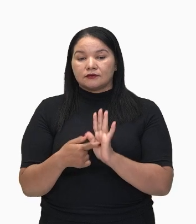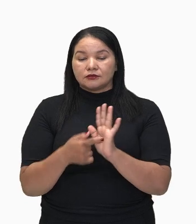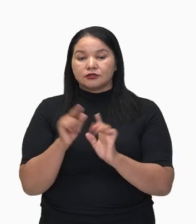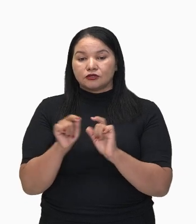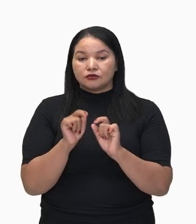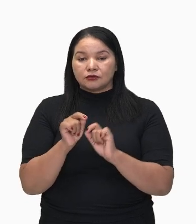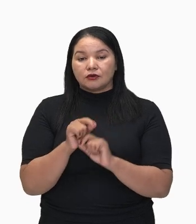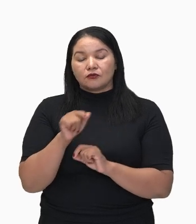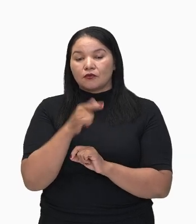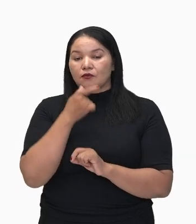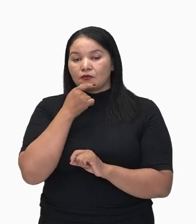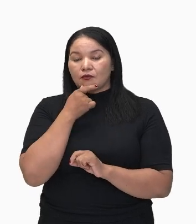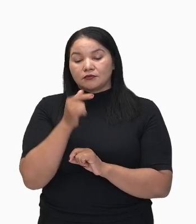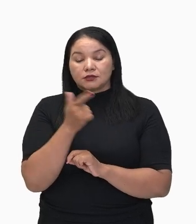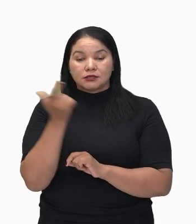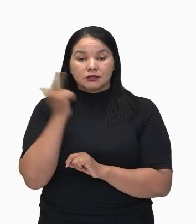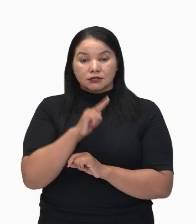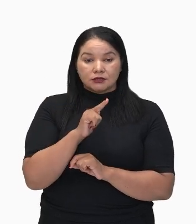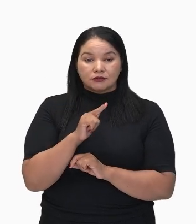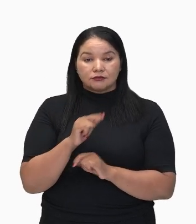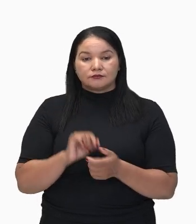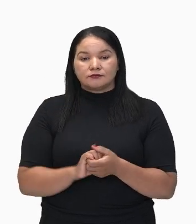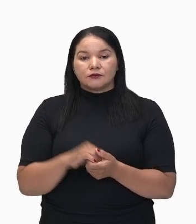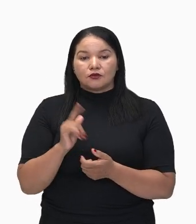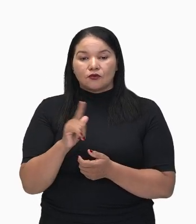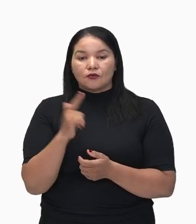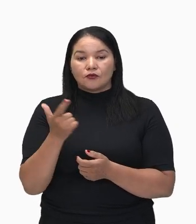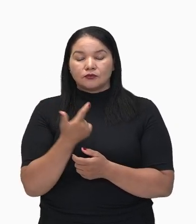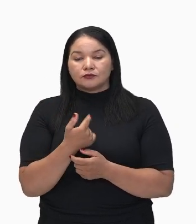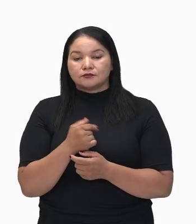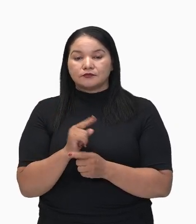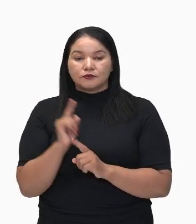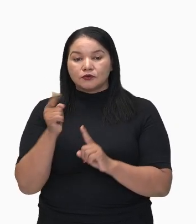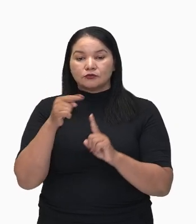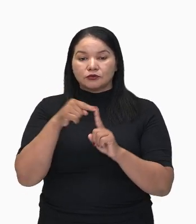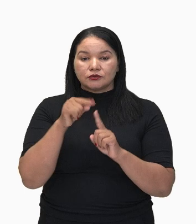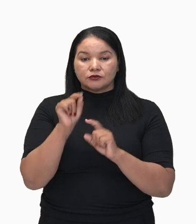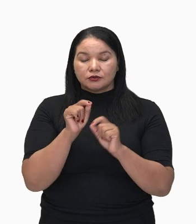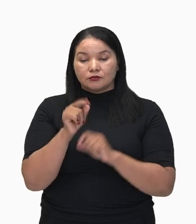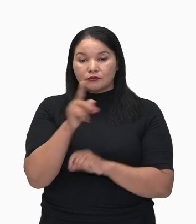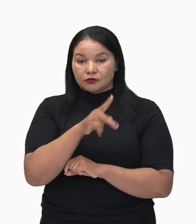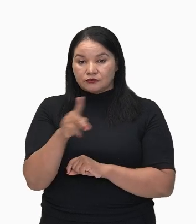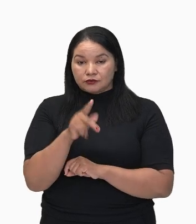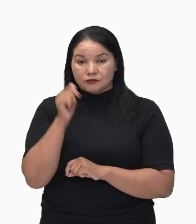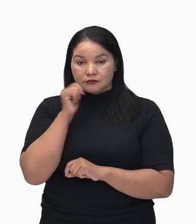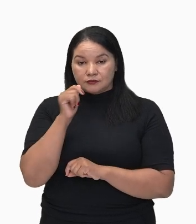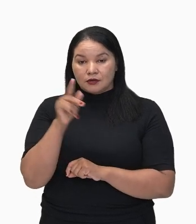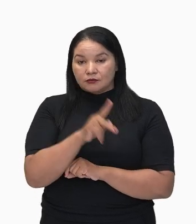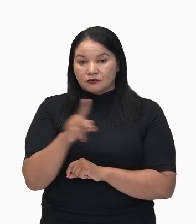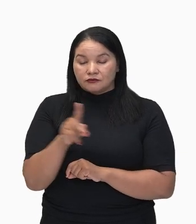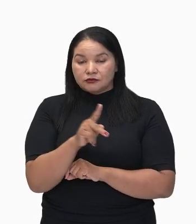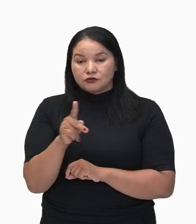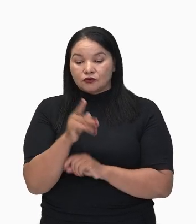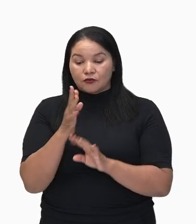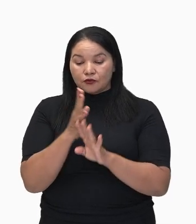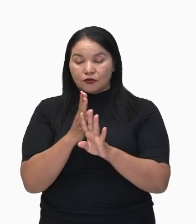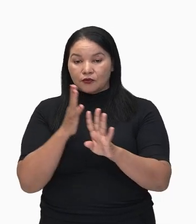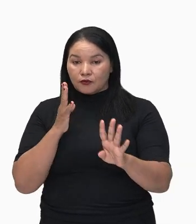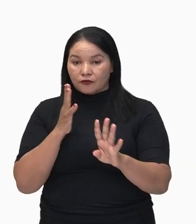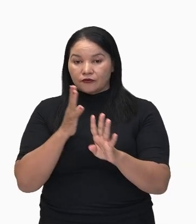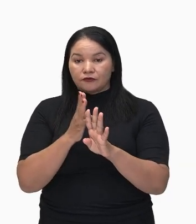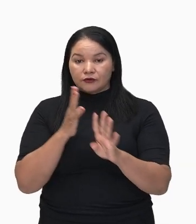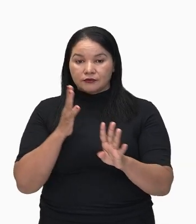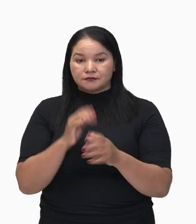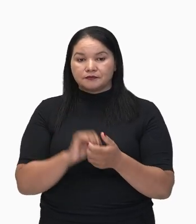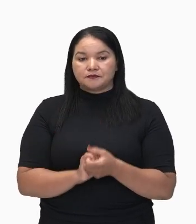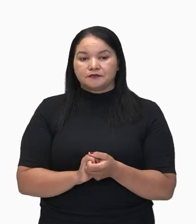Ele ganhou por merecimento. Destino. As professoras foram para a fila. Olha o destino. A fila. O